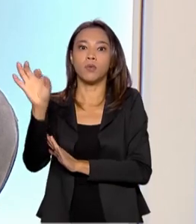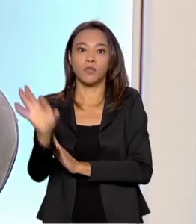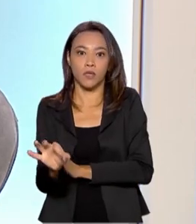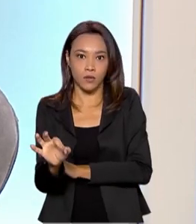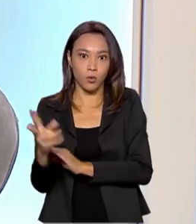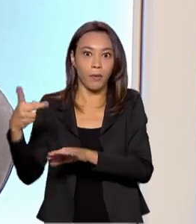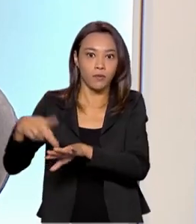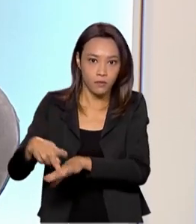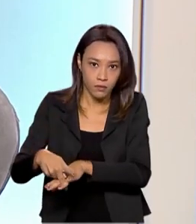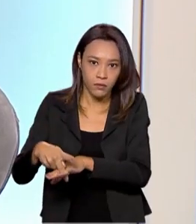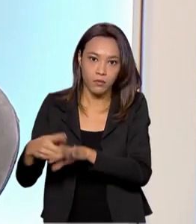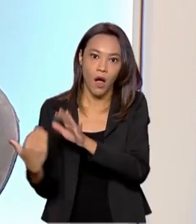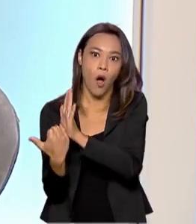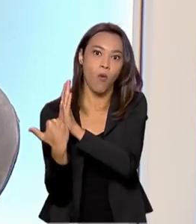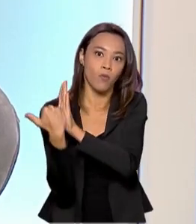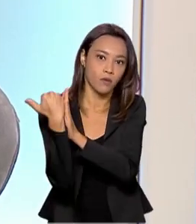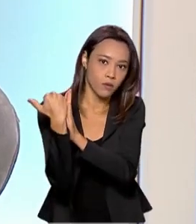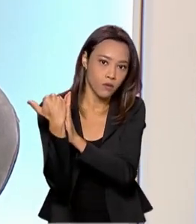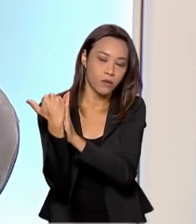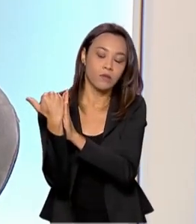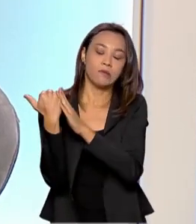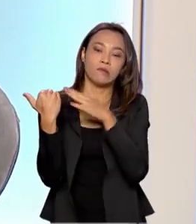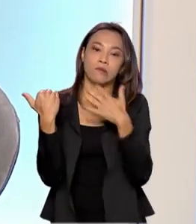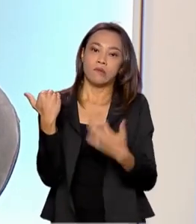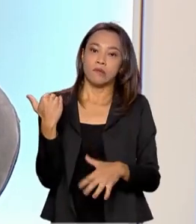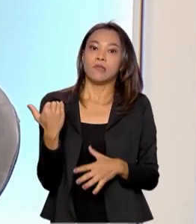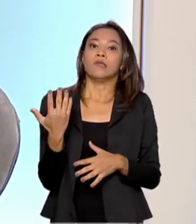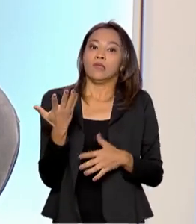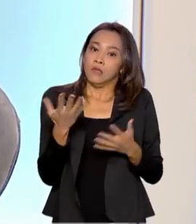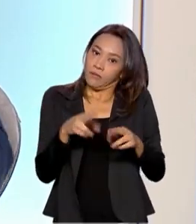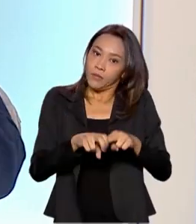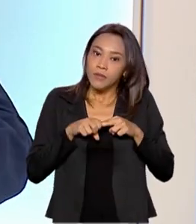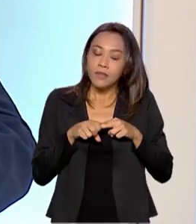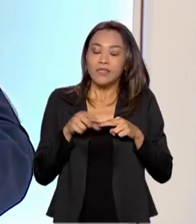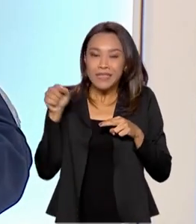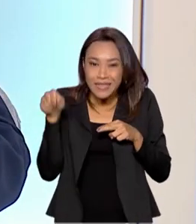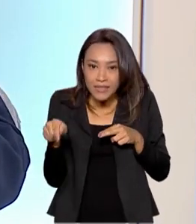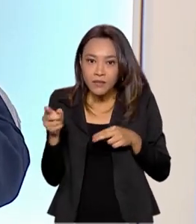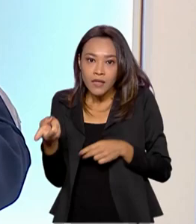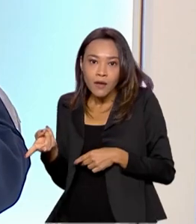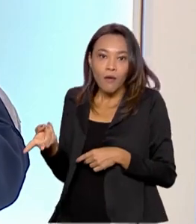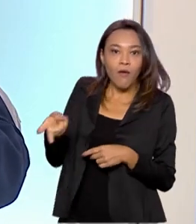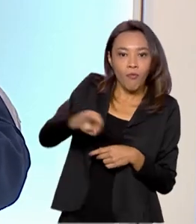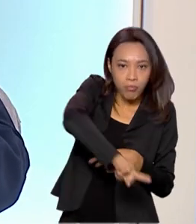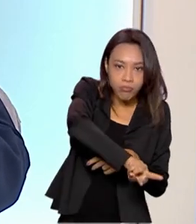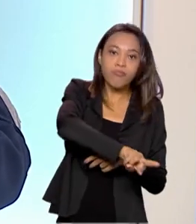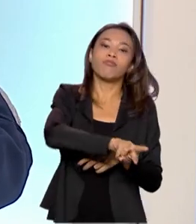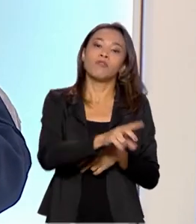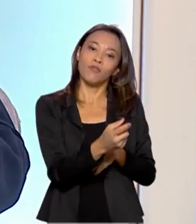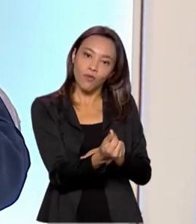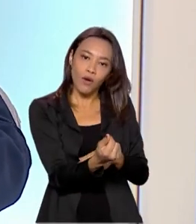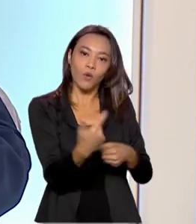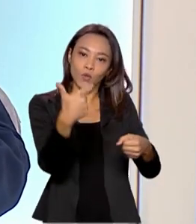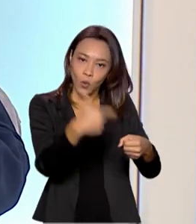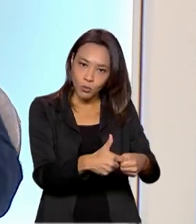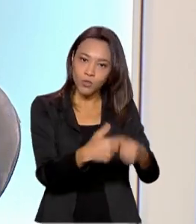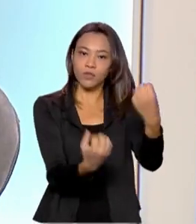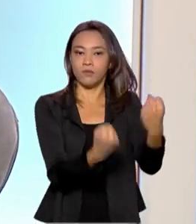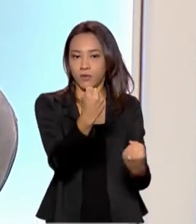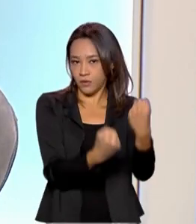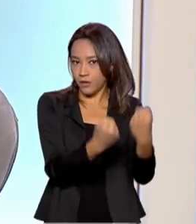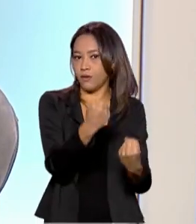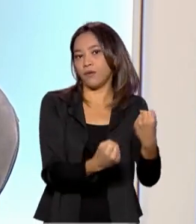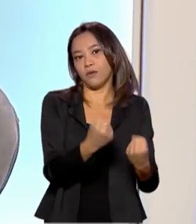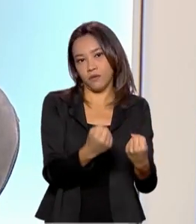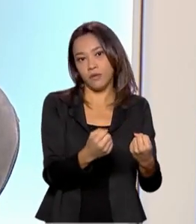do marcador do petróleo Brent. E, além disso, impacta também no preço do combustível no mercado doméstico